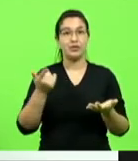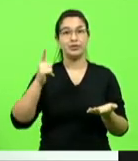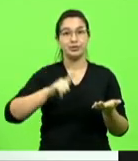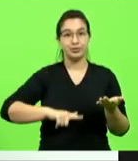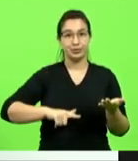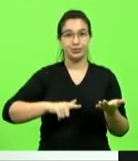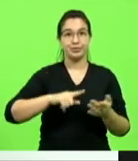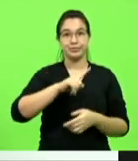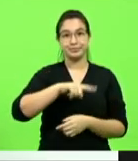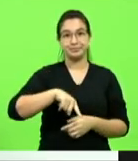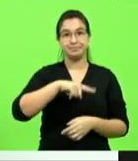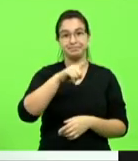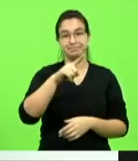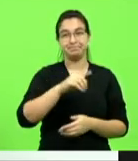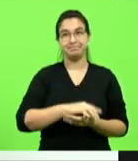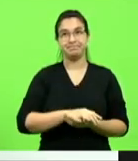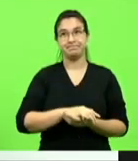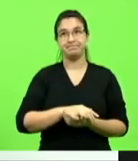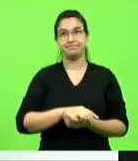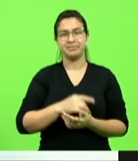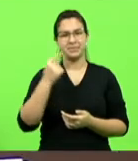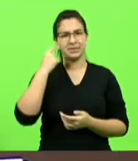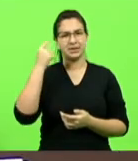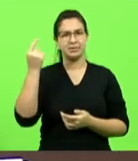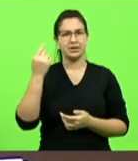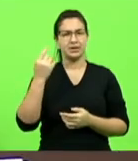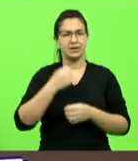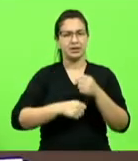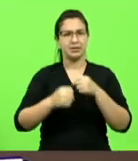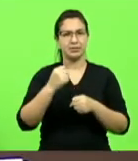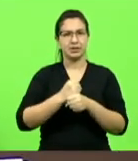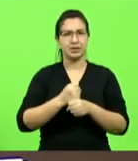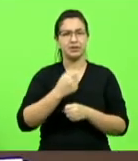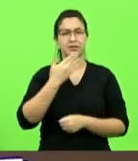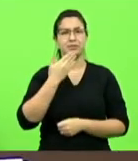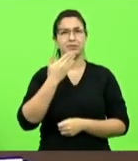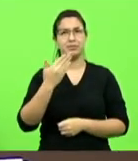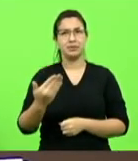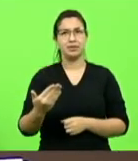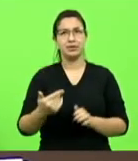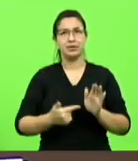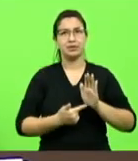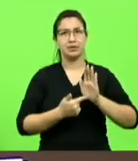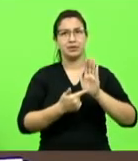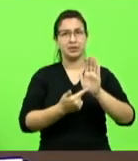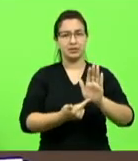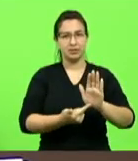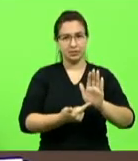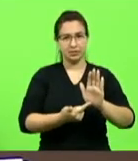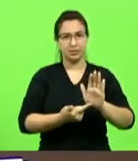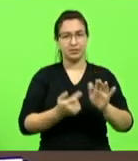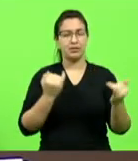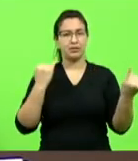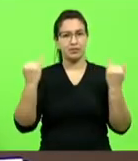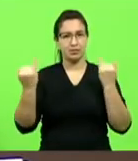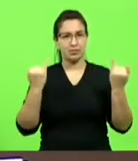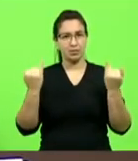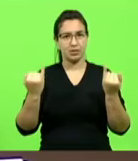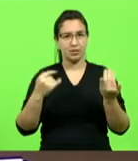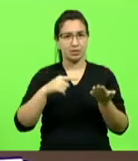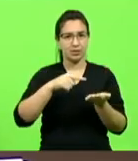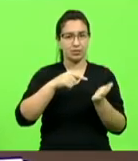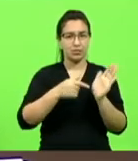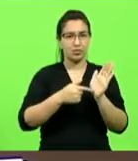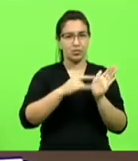Luciano Carminato que em julho do ano passado eu fiz um pedido de informação para que ele apresentasse o comprovante que ele estava com com o